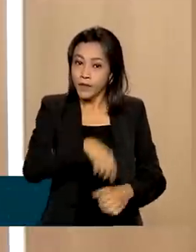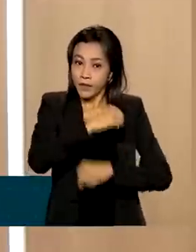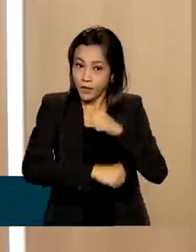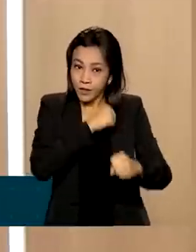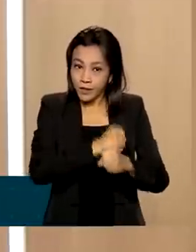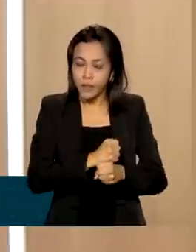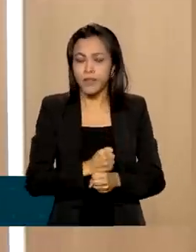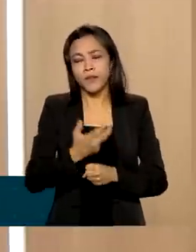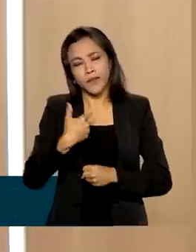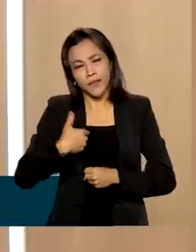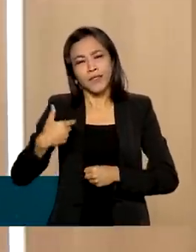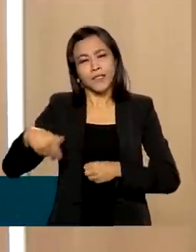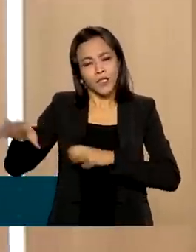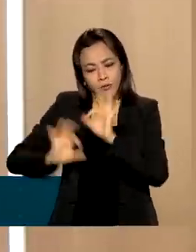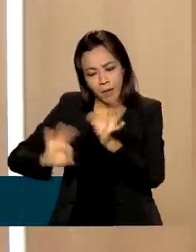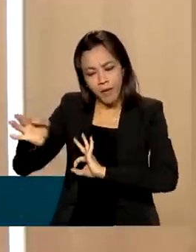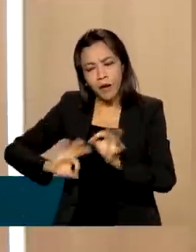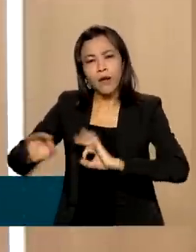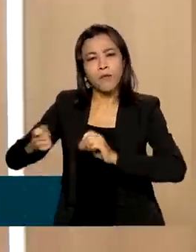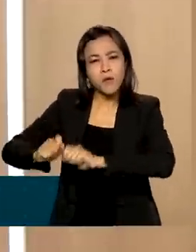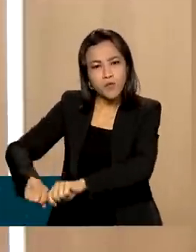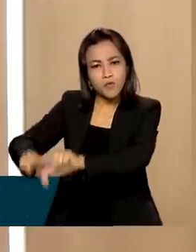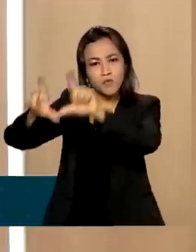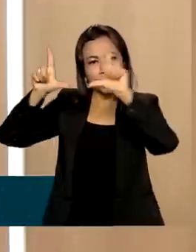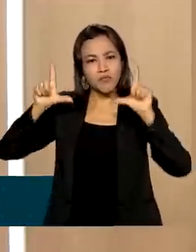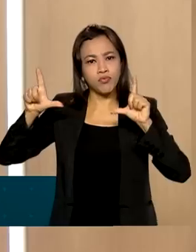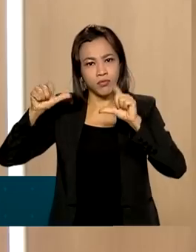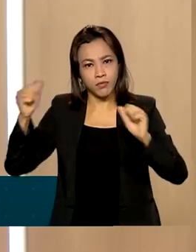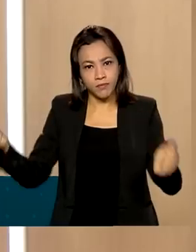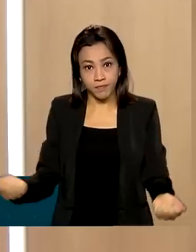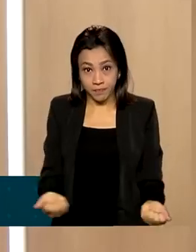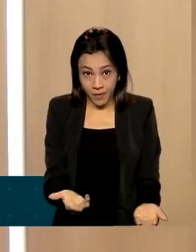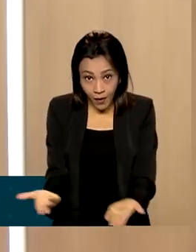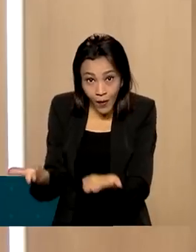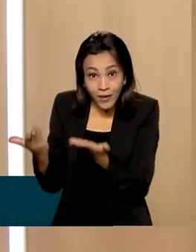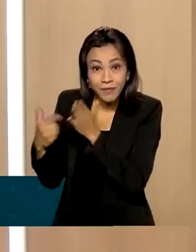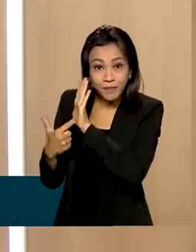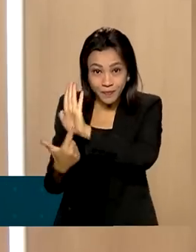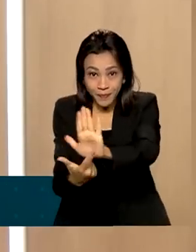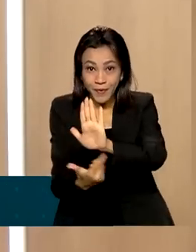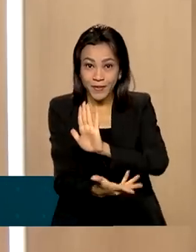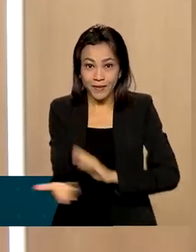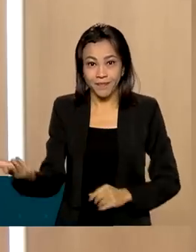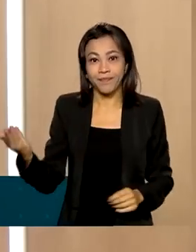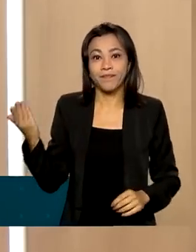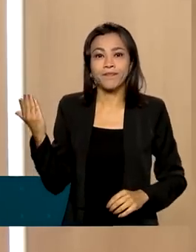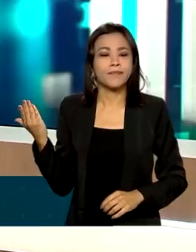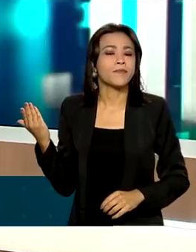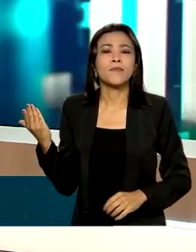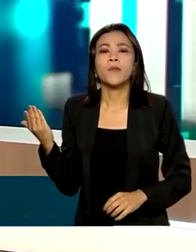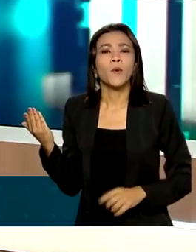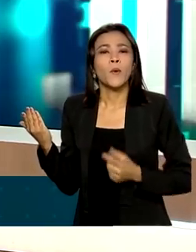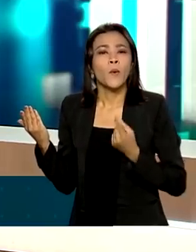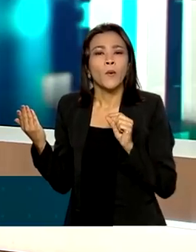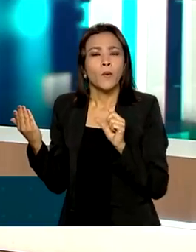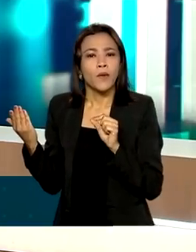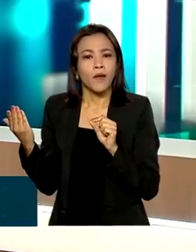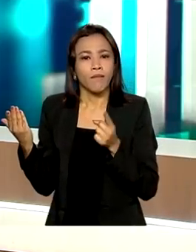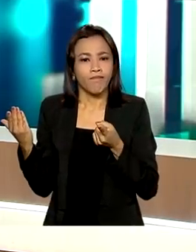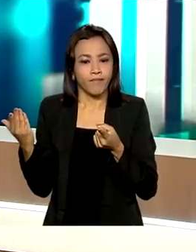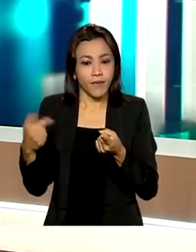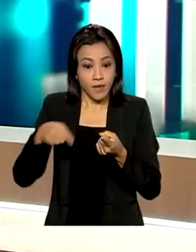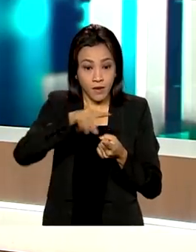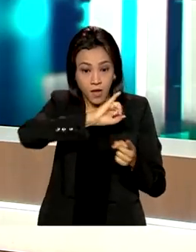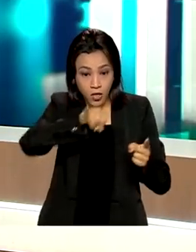tema, a nossa equipe de produção fez uma arte que passamos a compartilhar com você agora, telespectador. O que a gente pode observar? Que